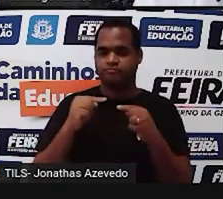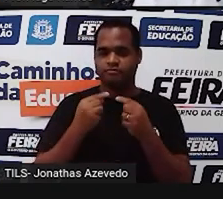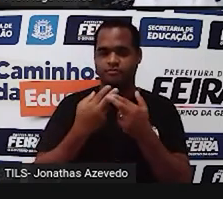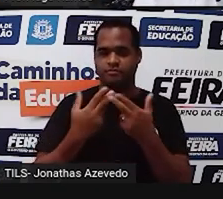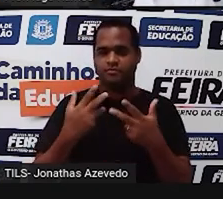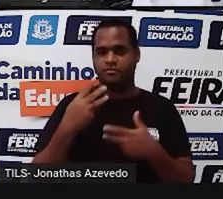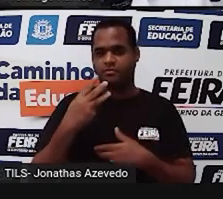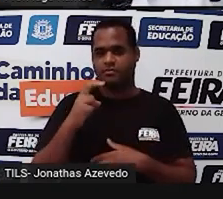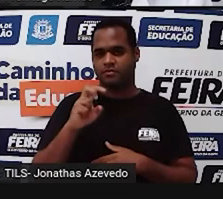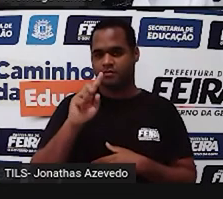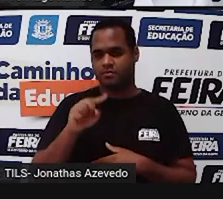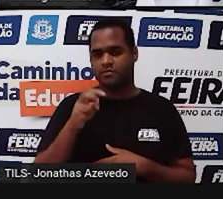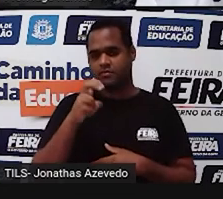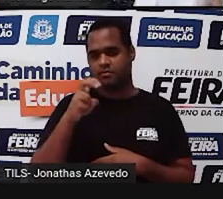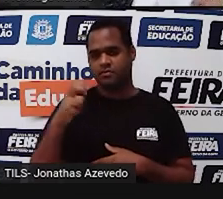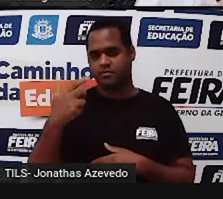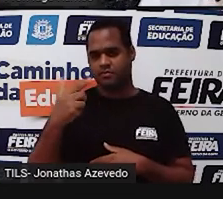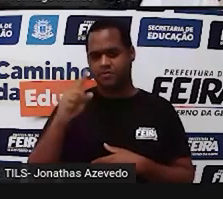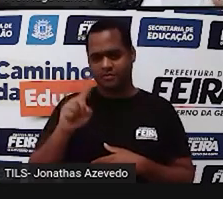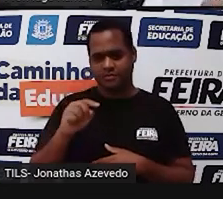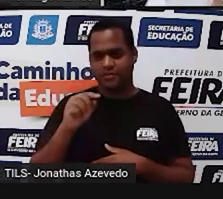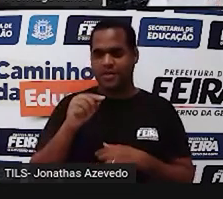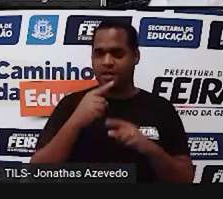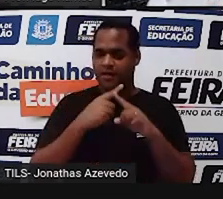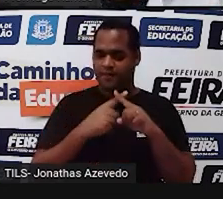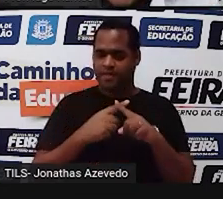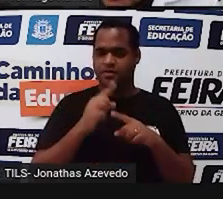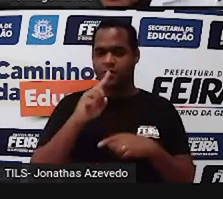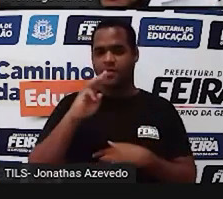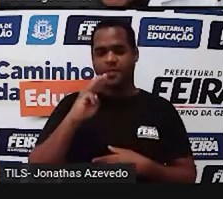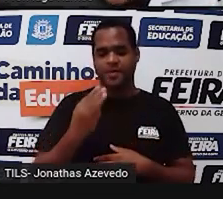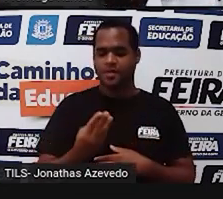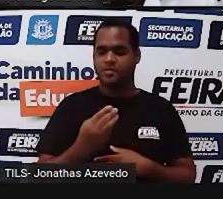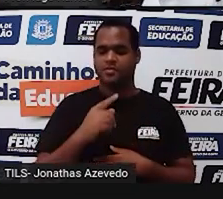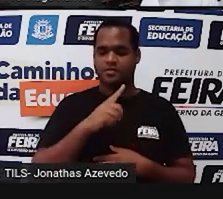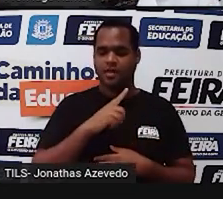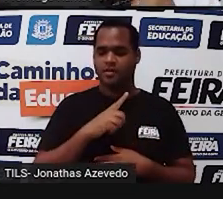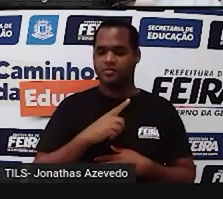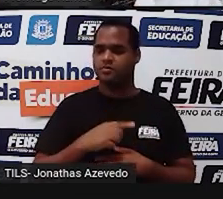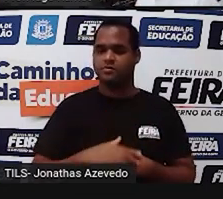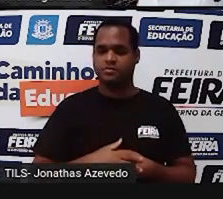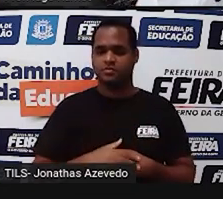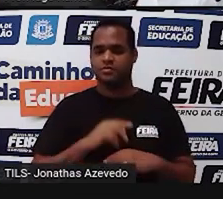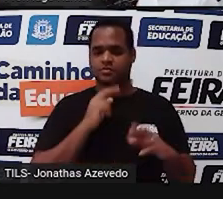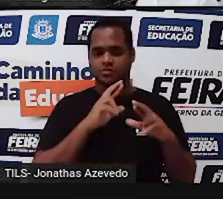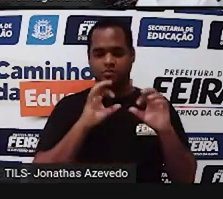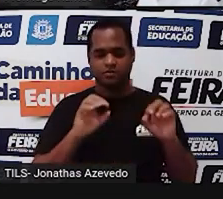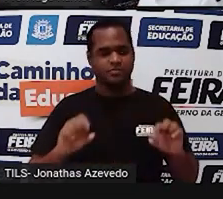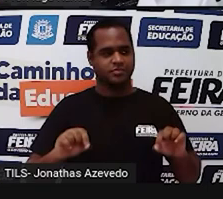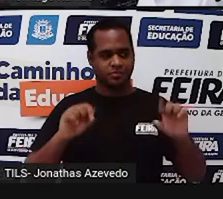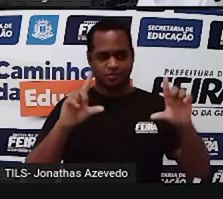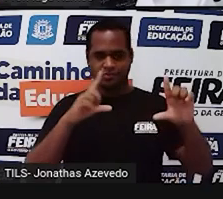,552 vezes 1 milhão e isso vai dar o que está ali na tela,